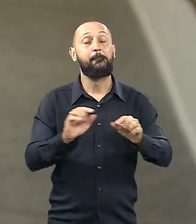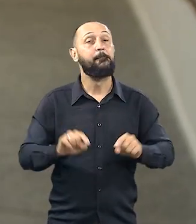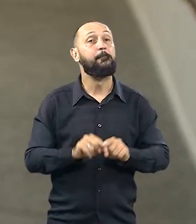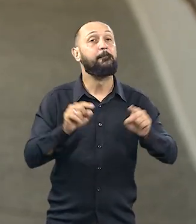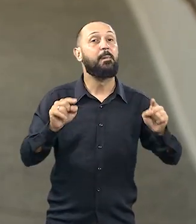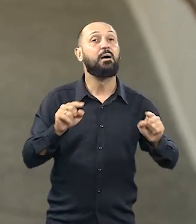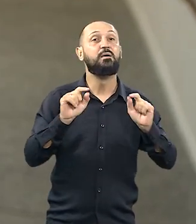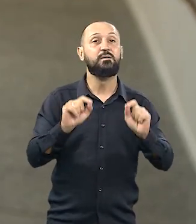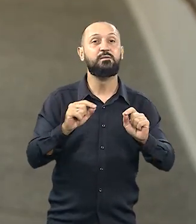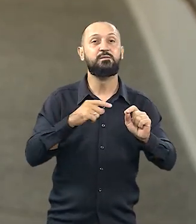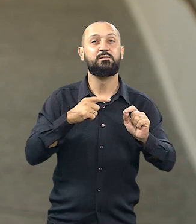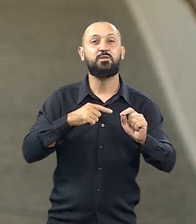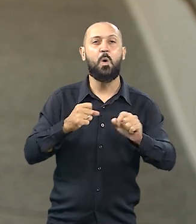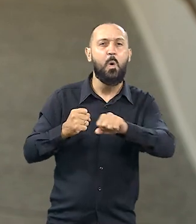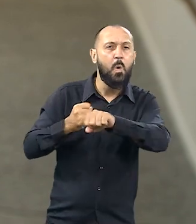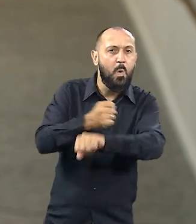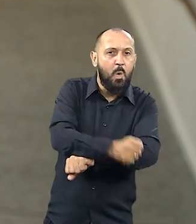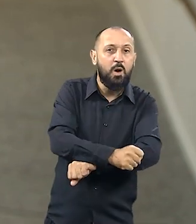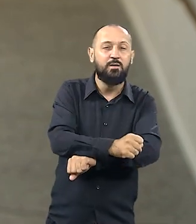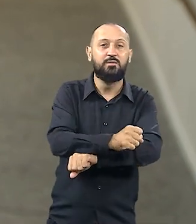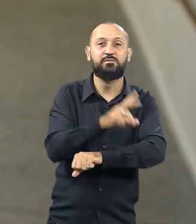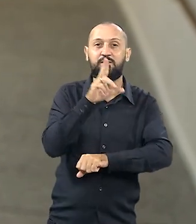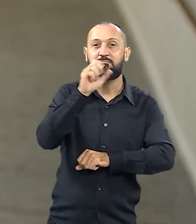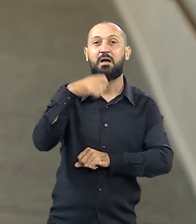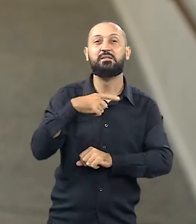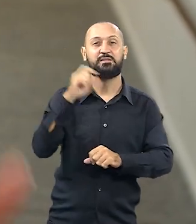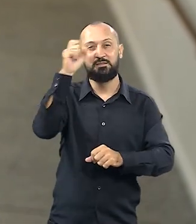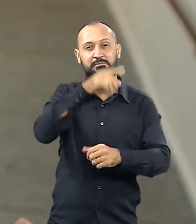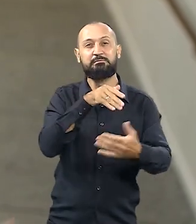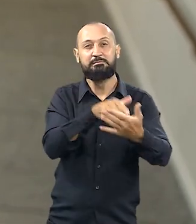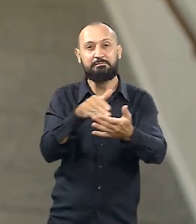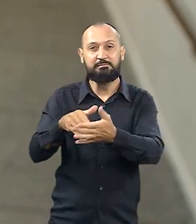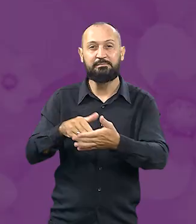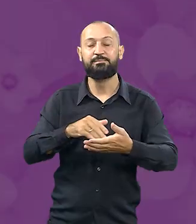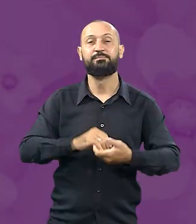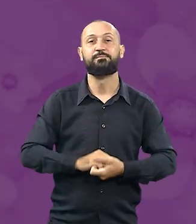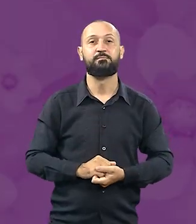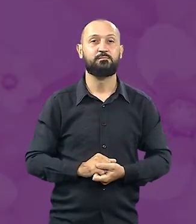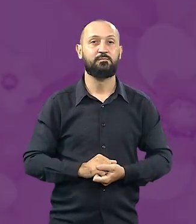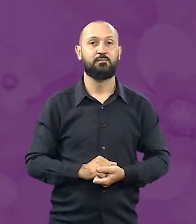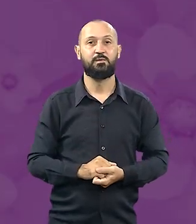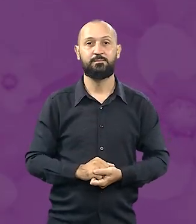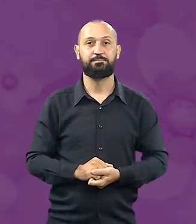Mas, a determinação foi muito maior do que os obstáculos.